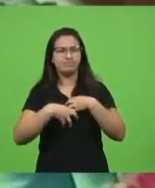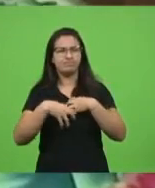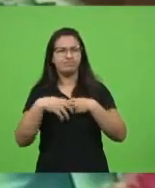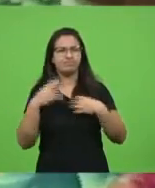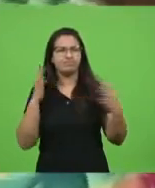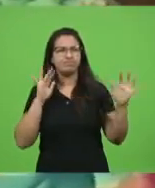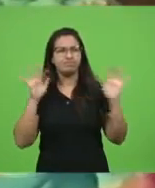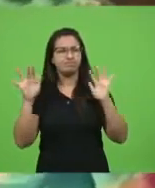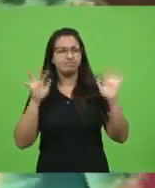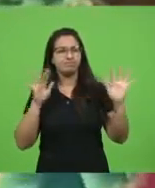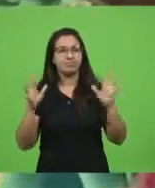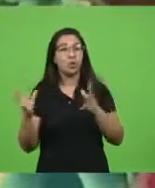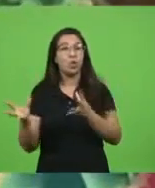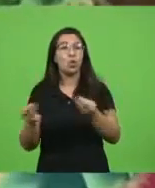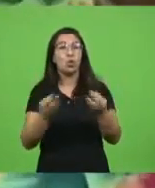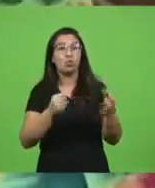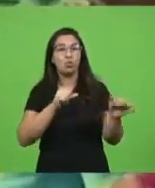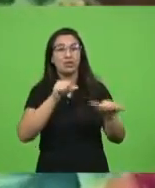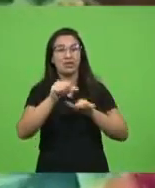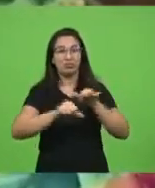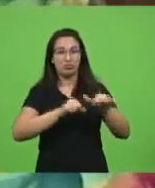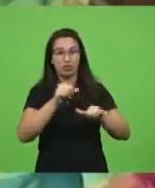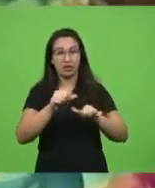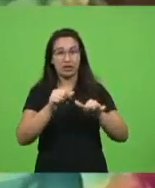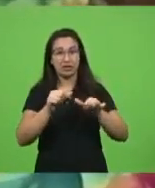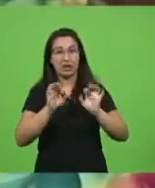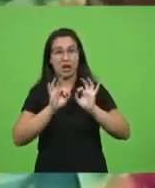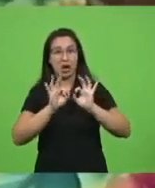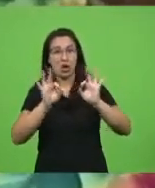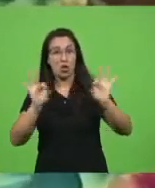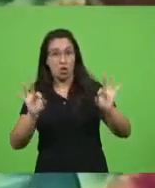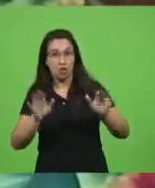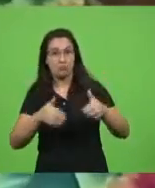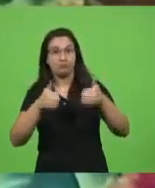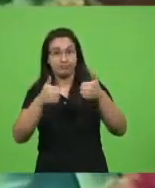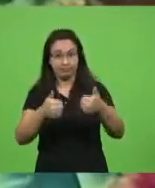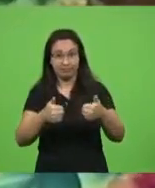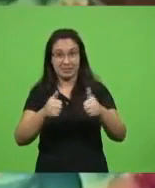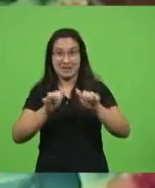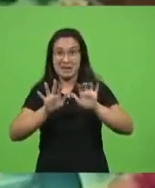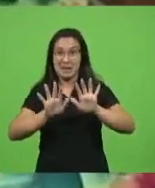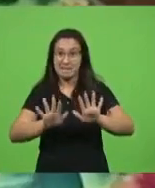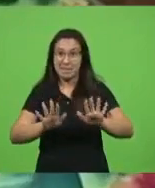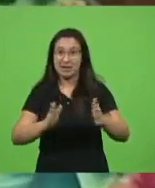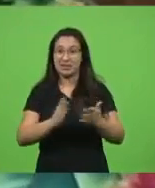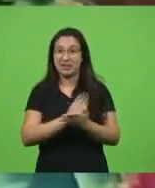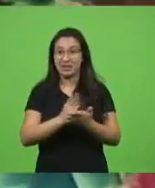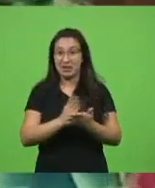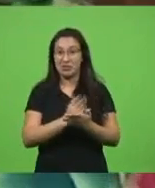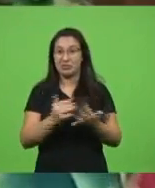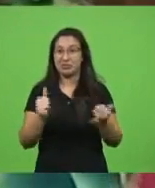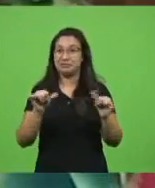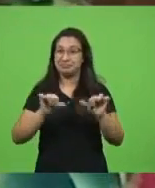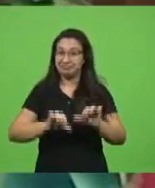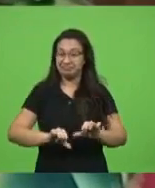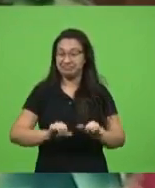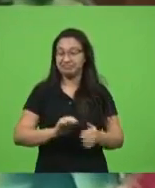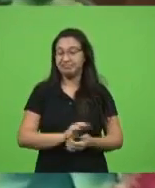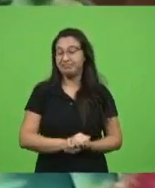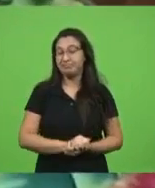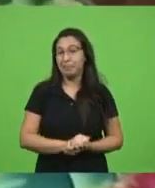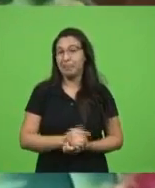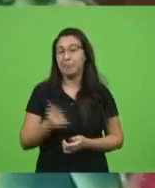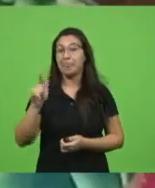tantas outras eu acho que serão negativas. Além do aspecto econômico, também temos as questões